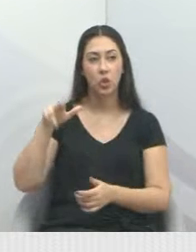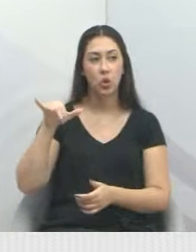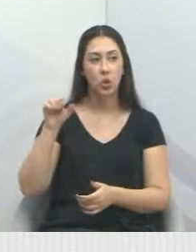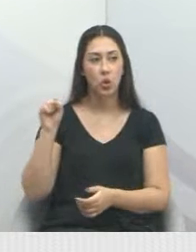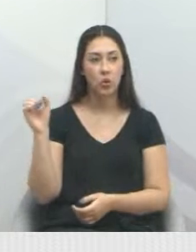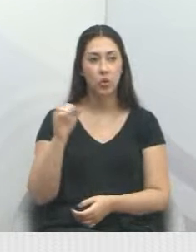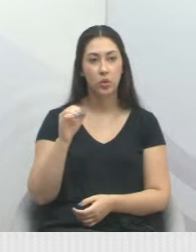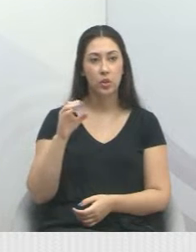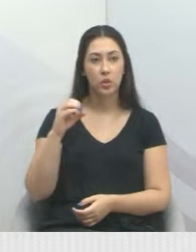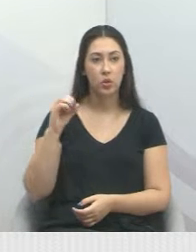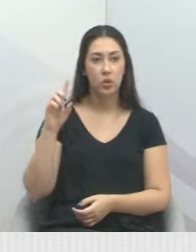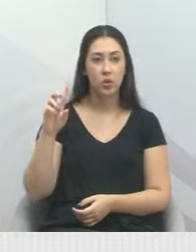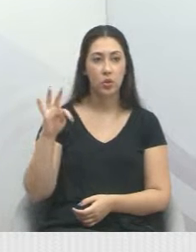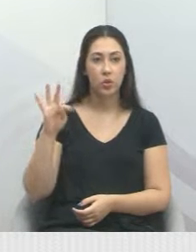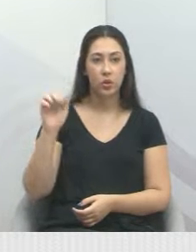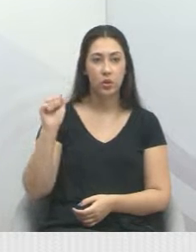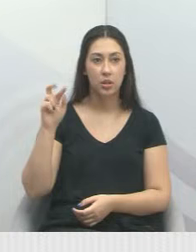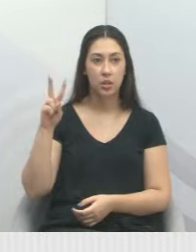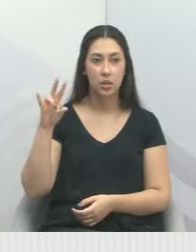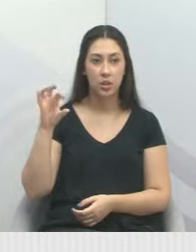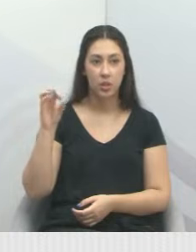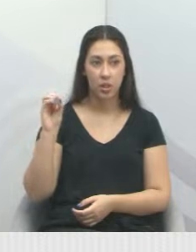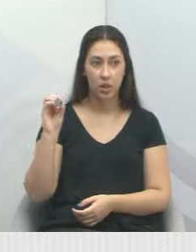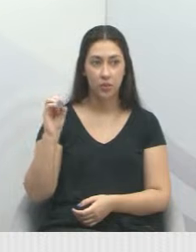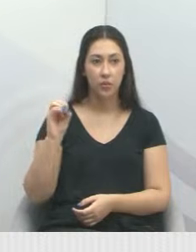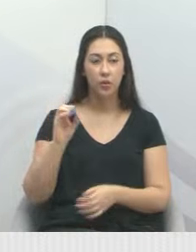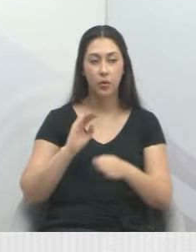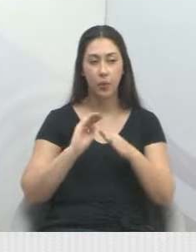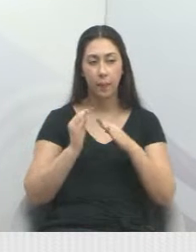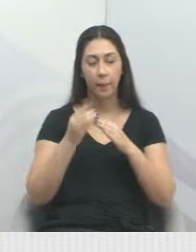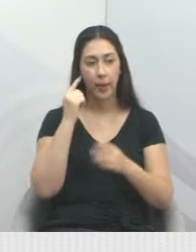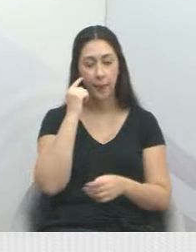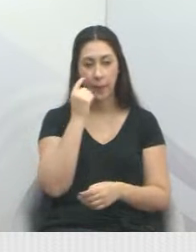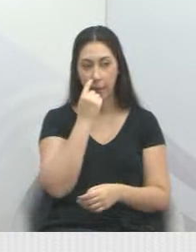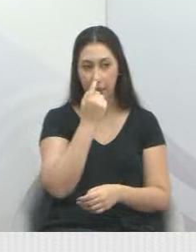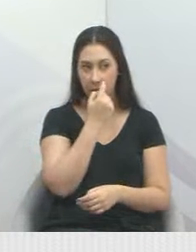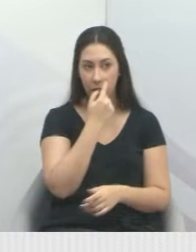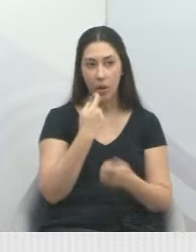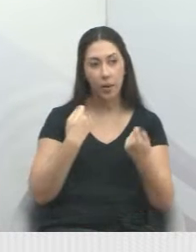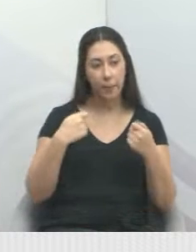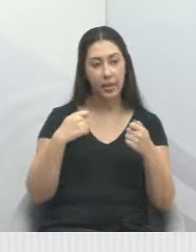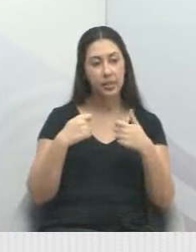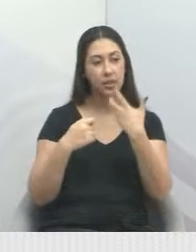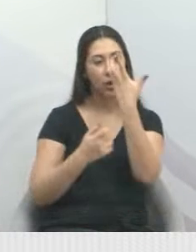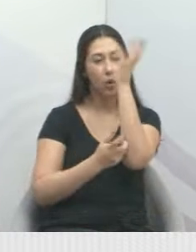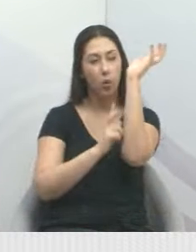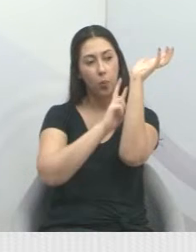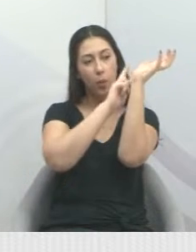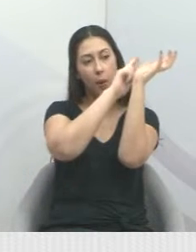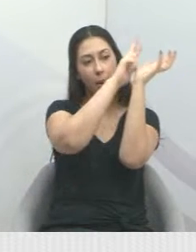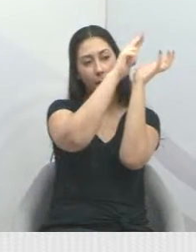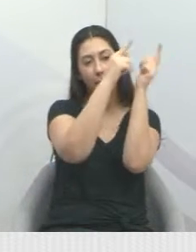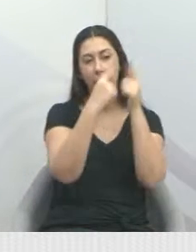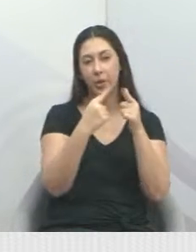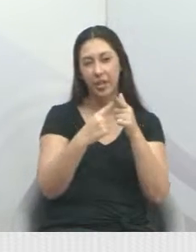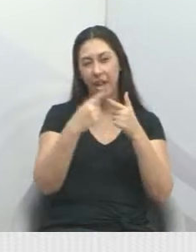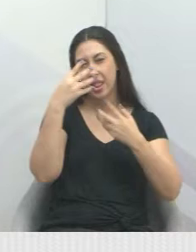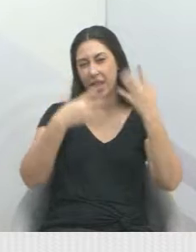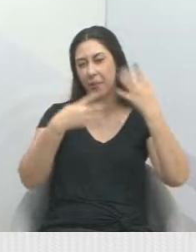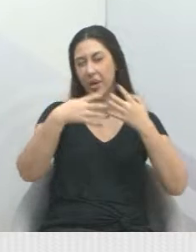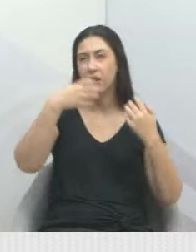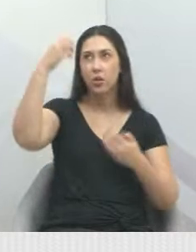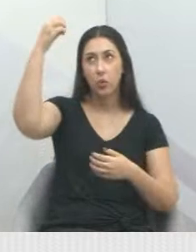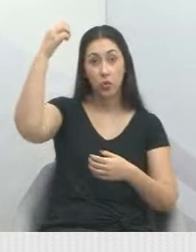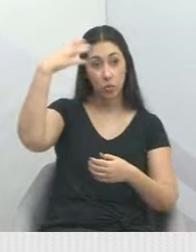no bairro Parque Minha Lua, onde colocou a academia. Então, tem que podar a árvore, que está ficando um pouquinho escuro lá. A população